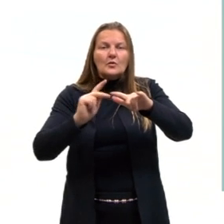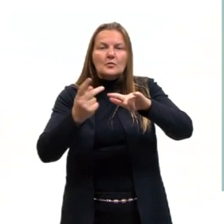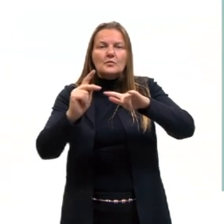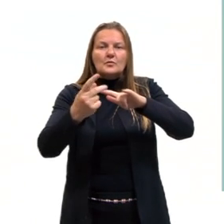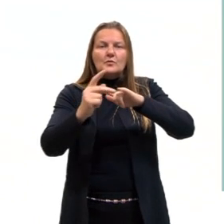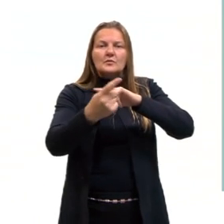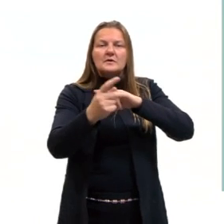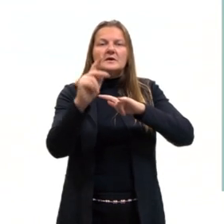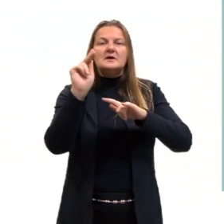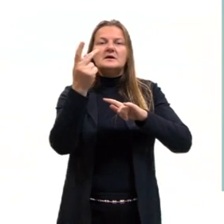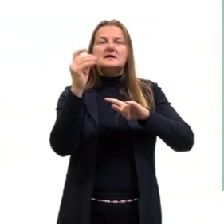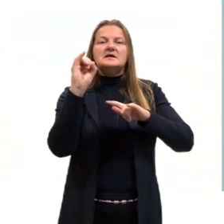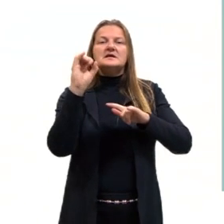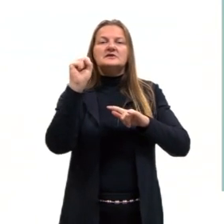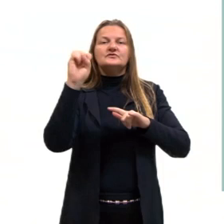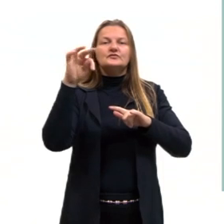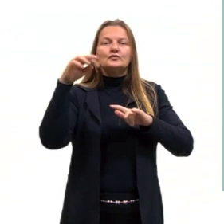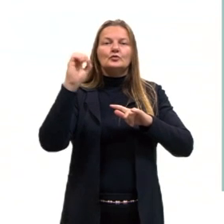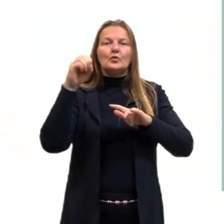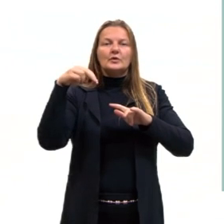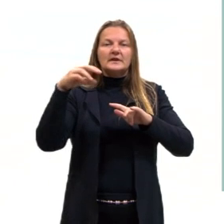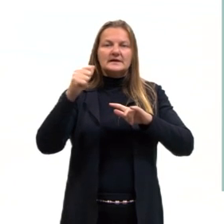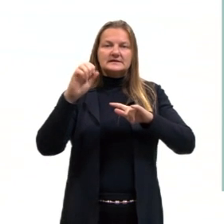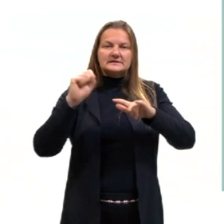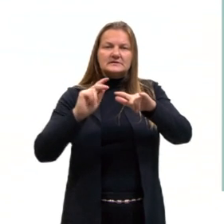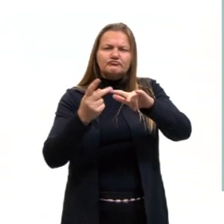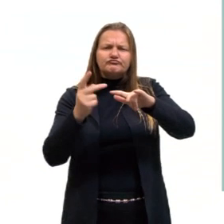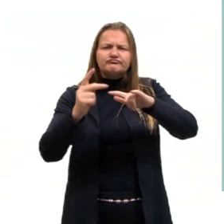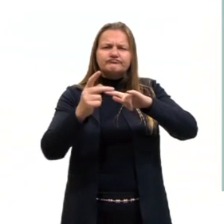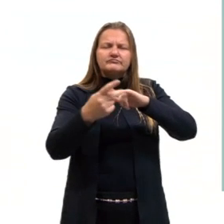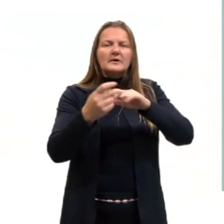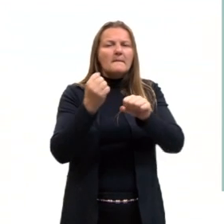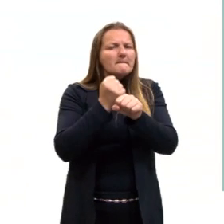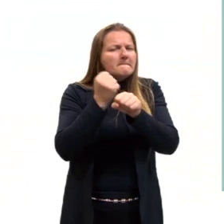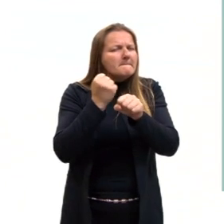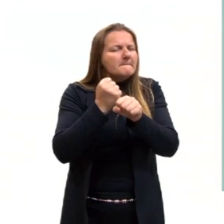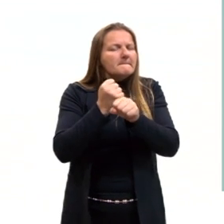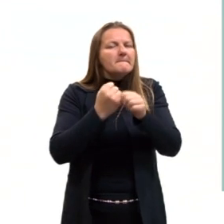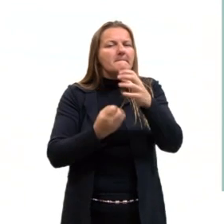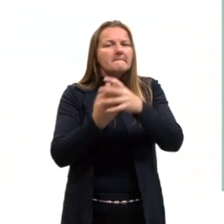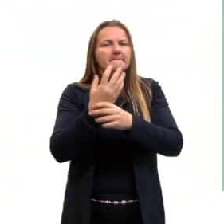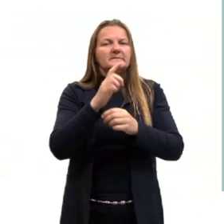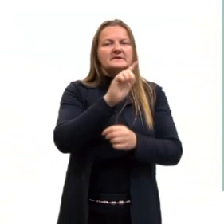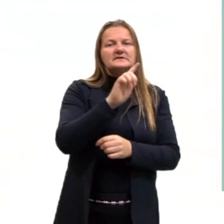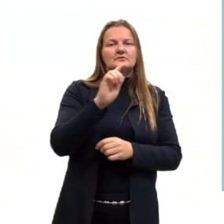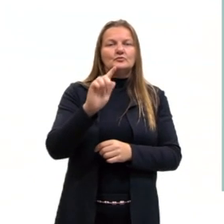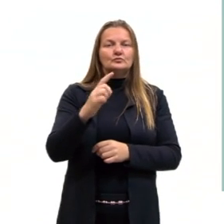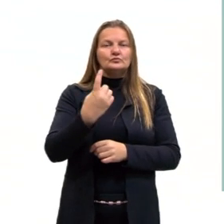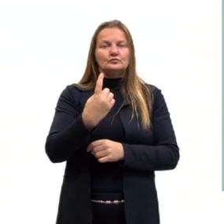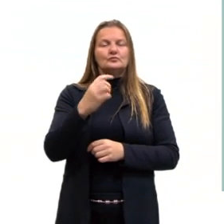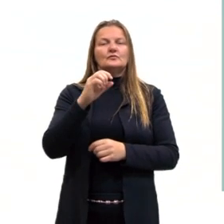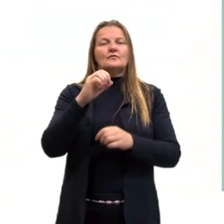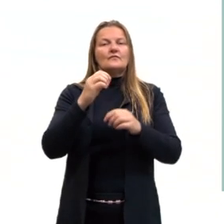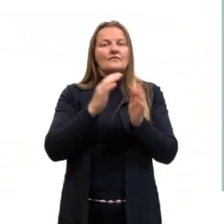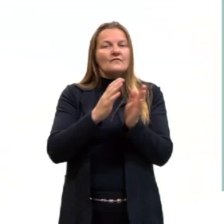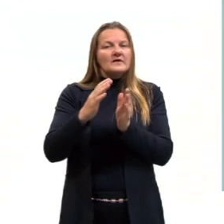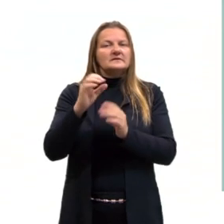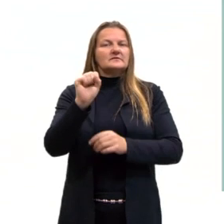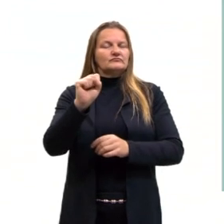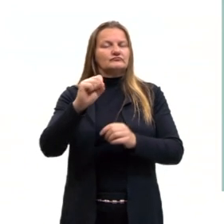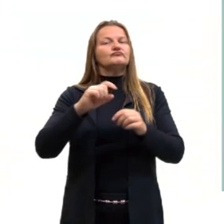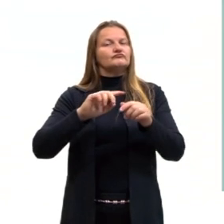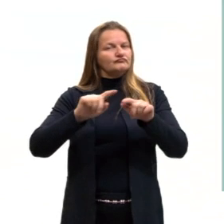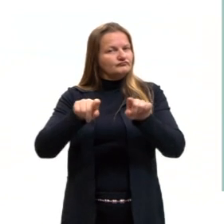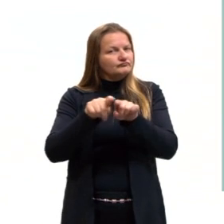período G2, acontece tudo o que acontece na G1 e na fase S. Mas também